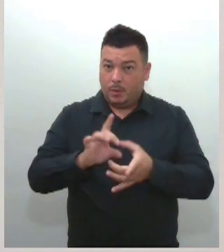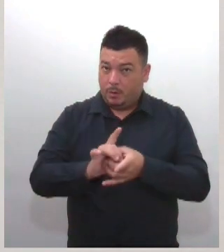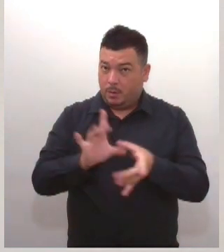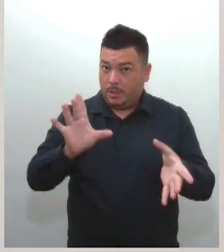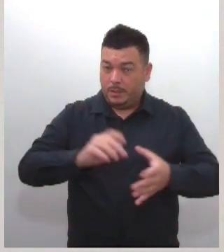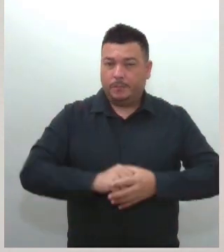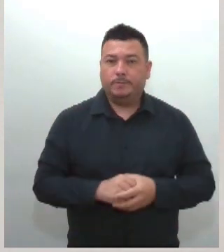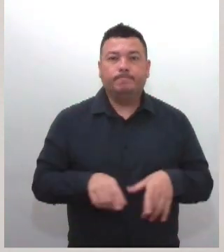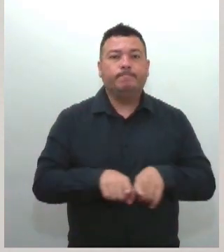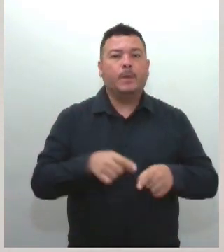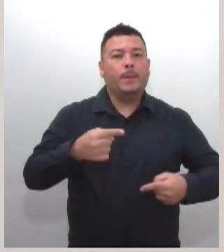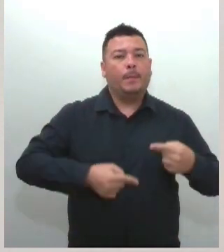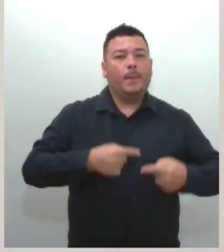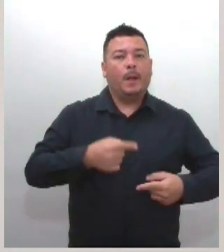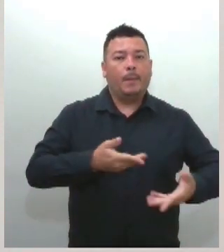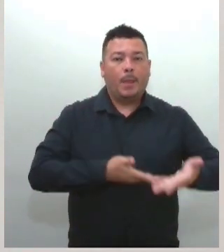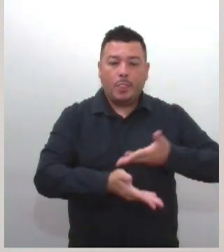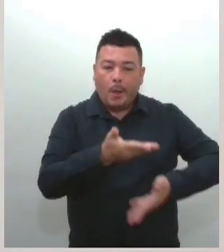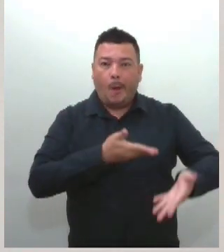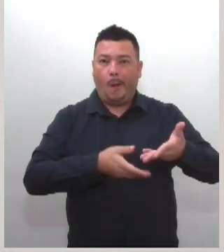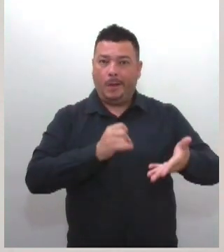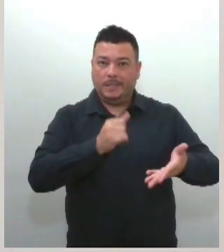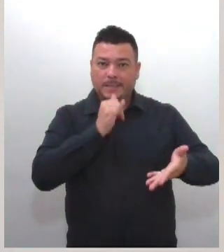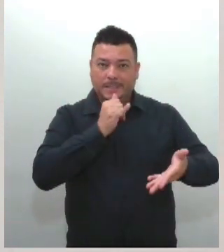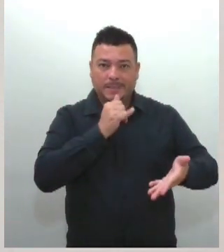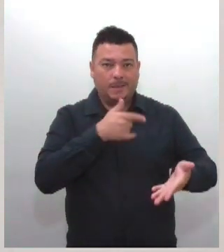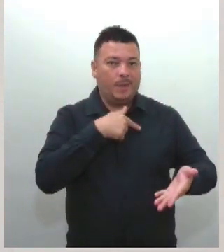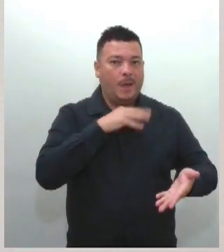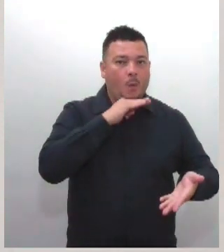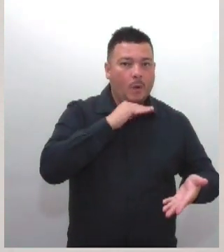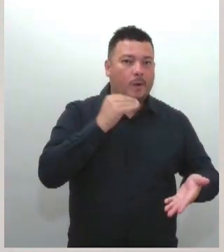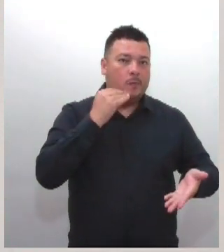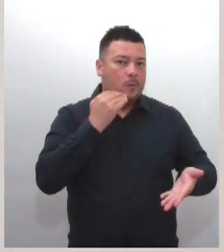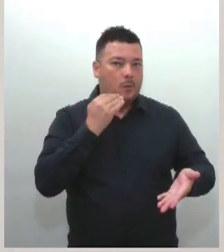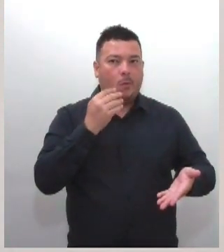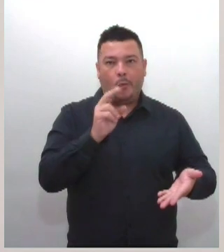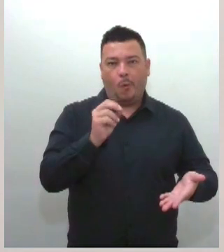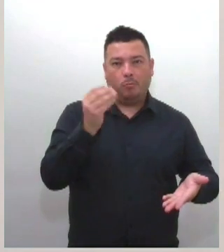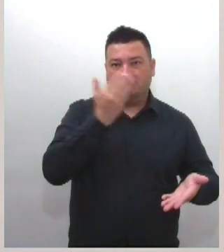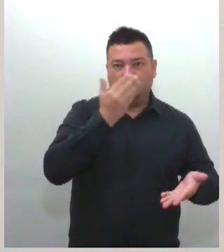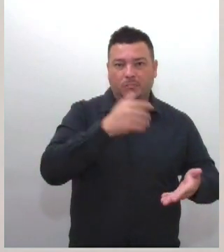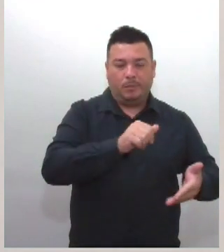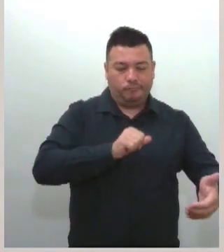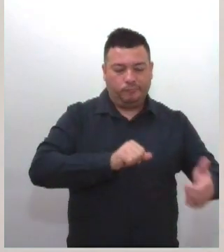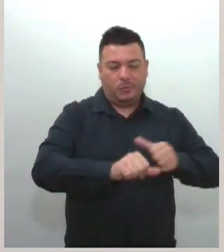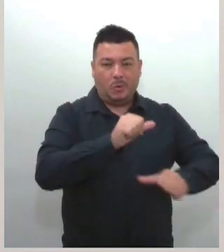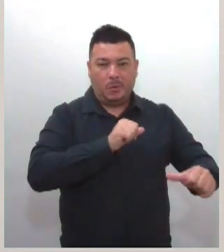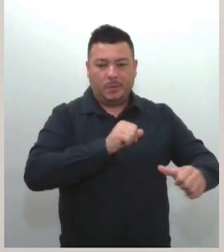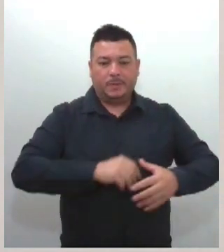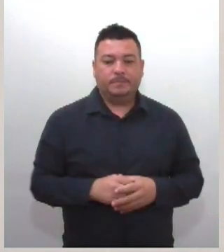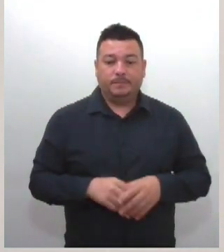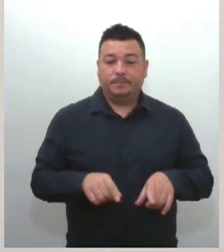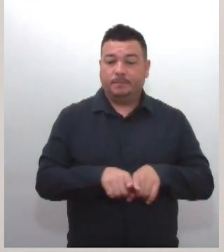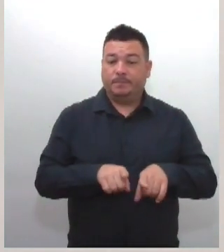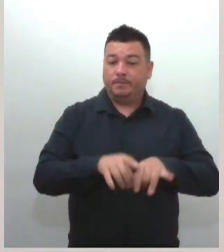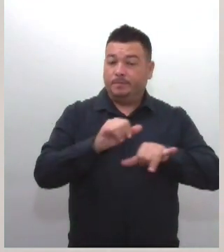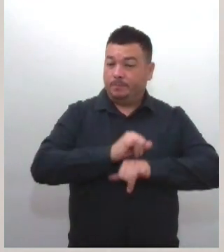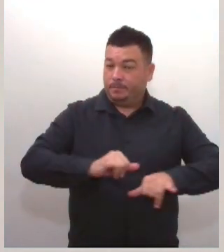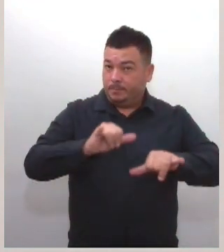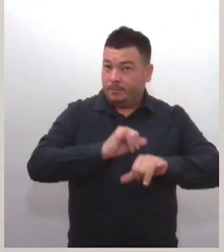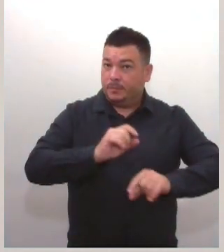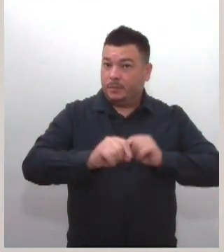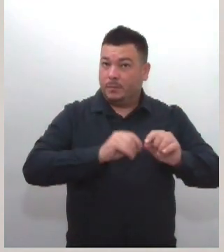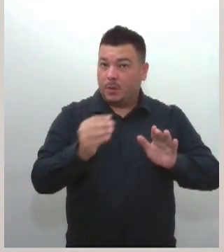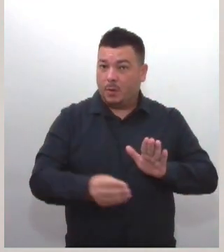de troca, caso adotada, também deve estar sendo afixada de forma visível no estabelecimento comercial. Também foi observada a afixação do SAC